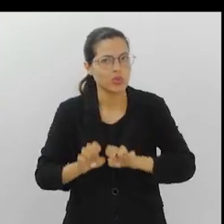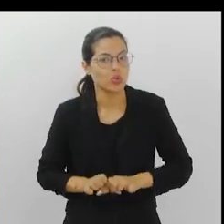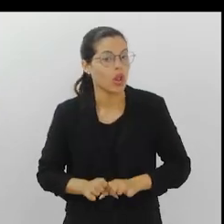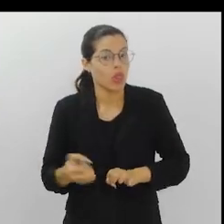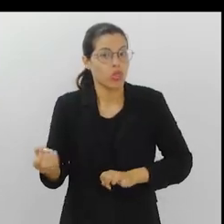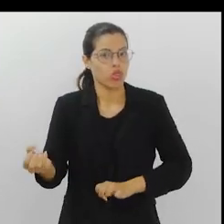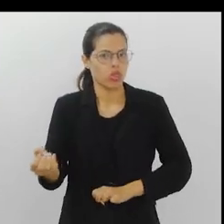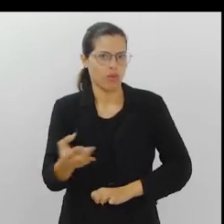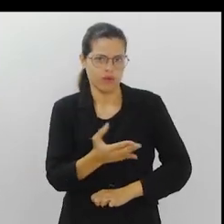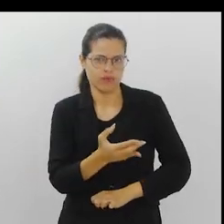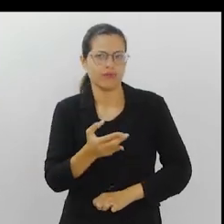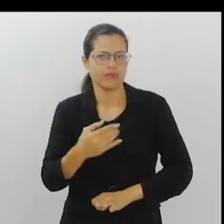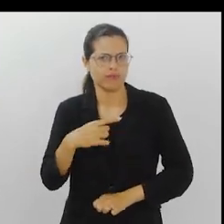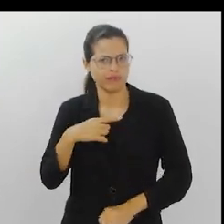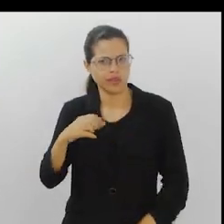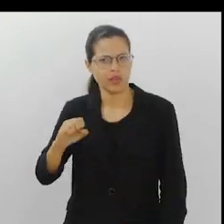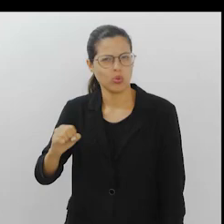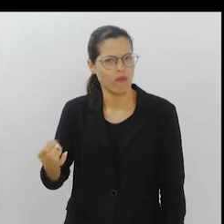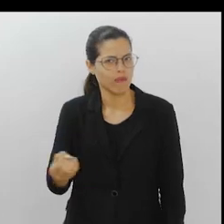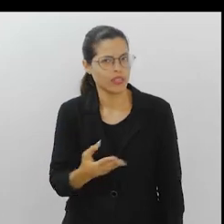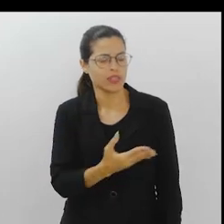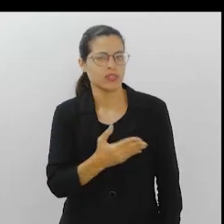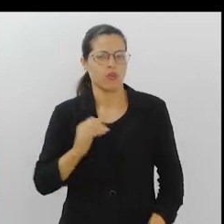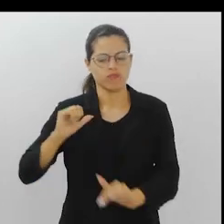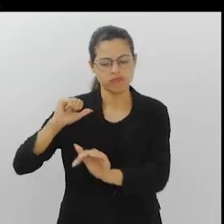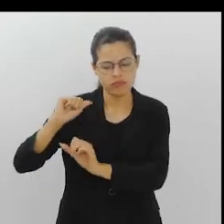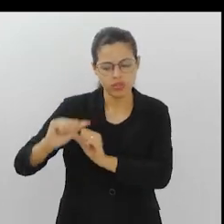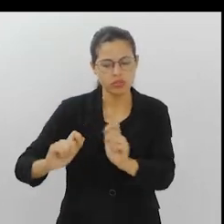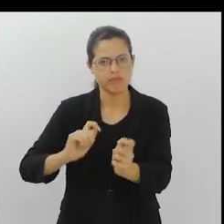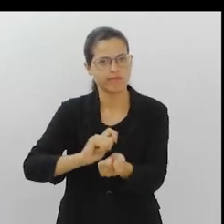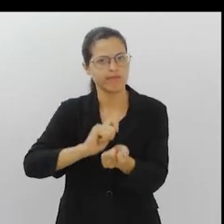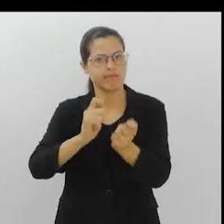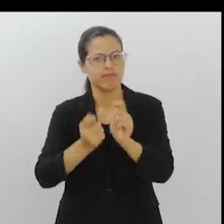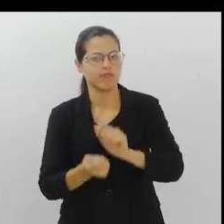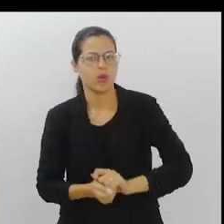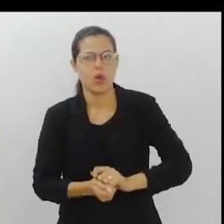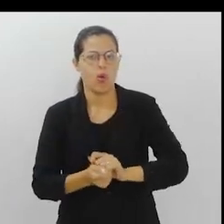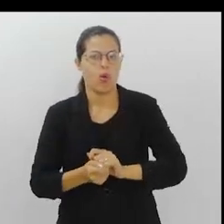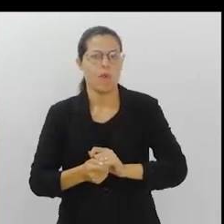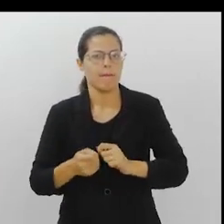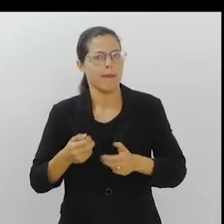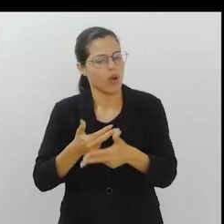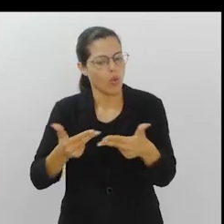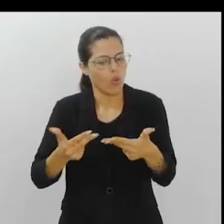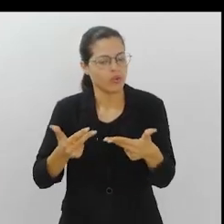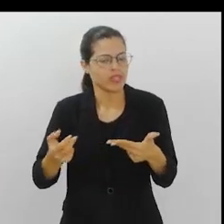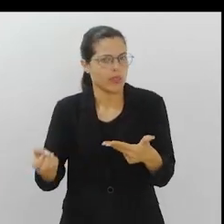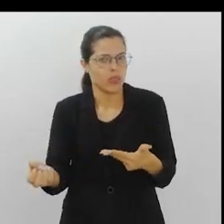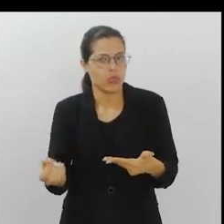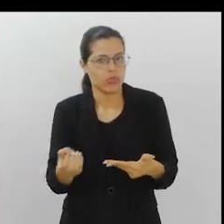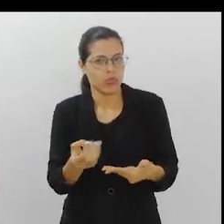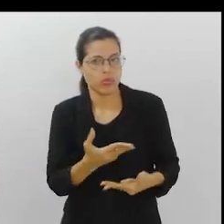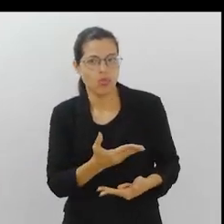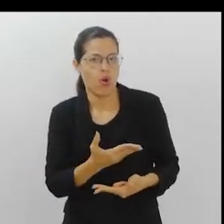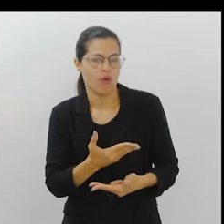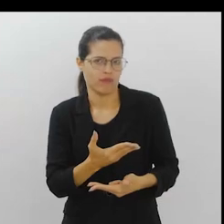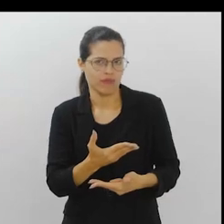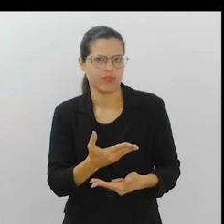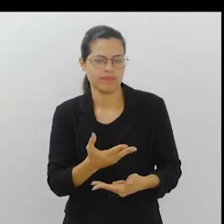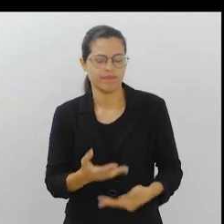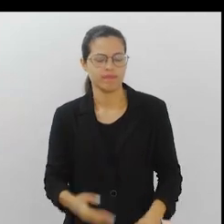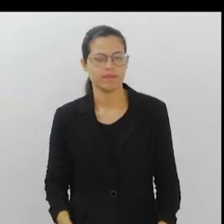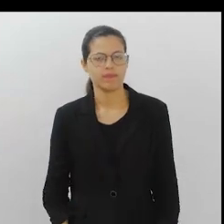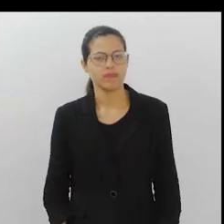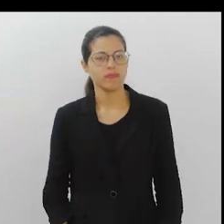Elas vêm exatamente para inovar, para transformar, para trazer ou algo que já existe e revolucionar essa coisa, ou trazer algo